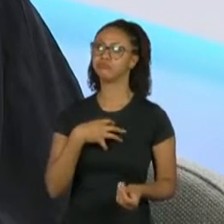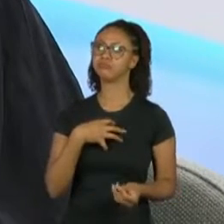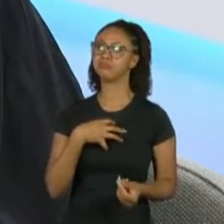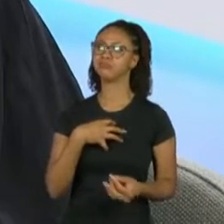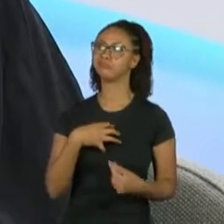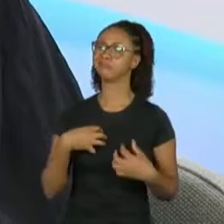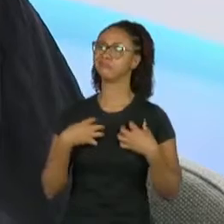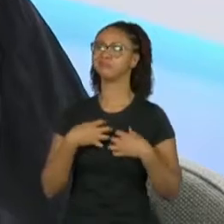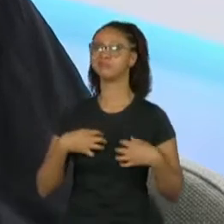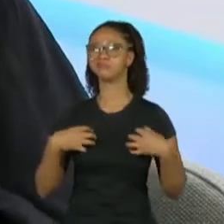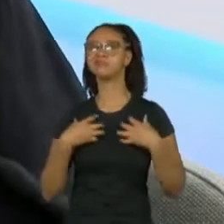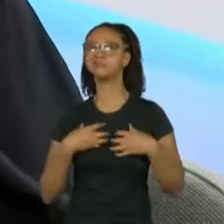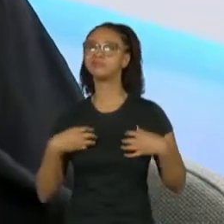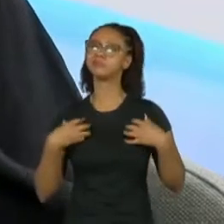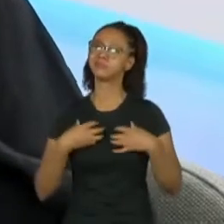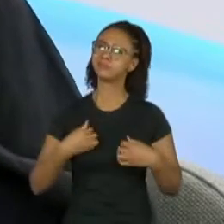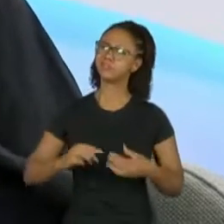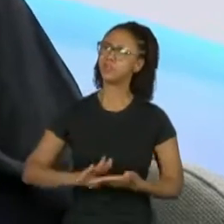desconfortável.